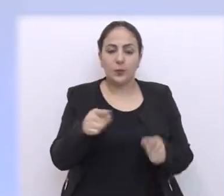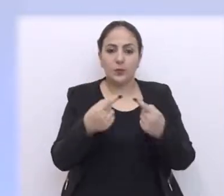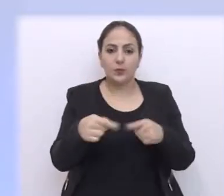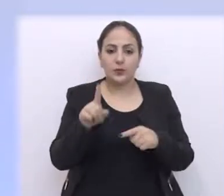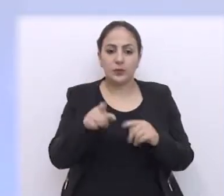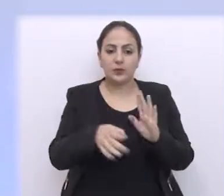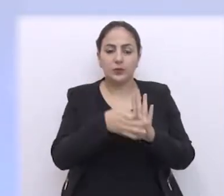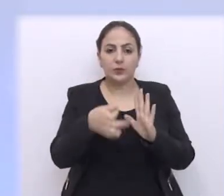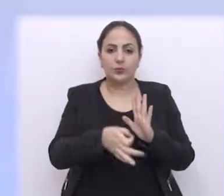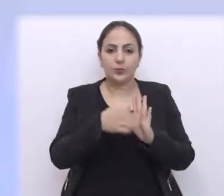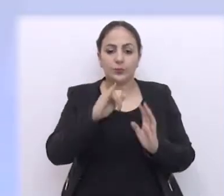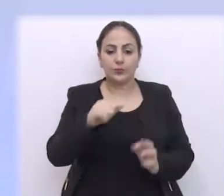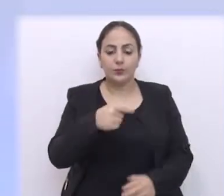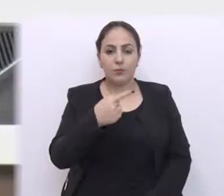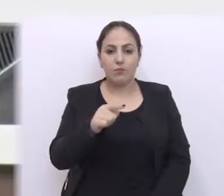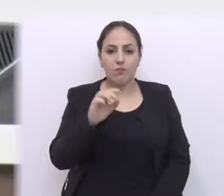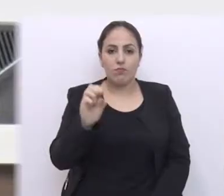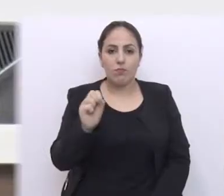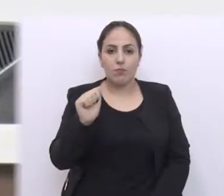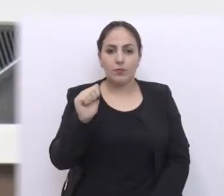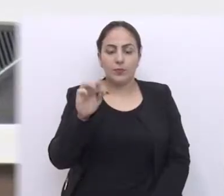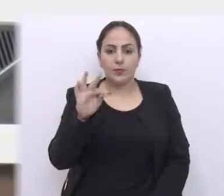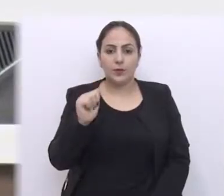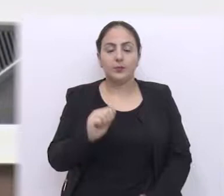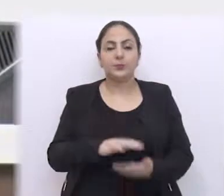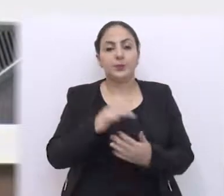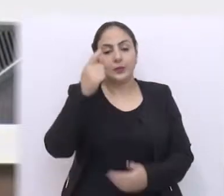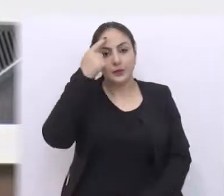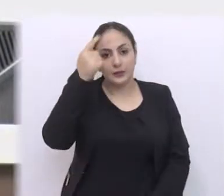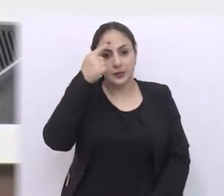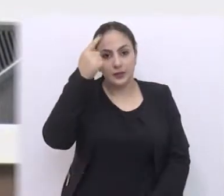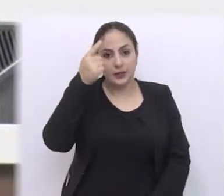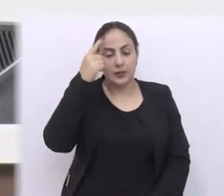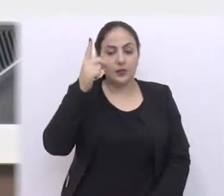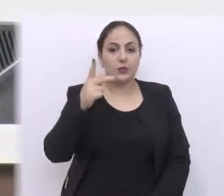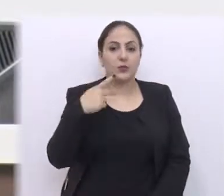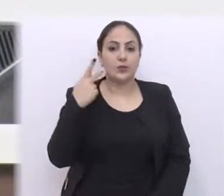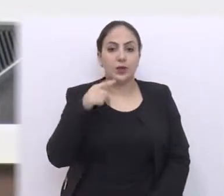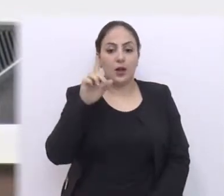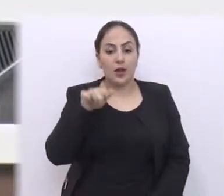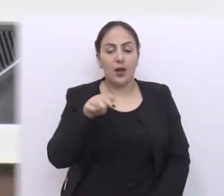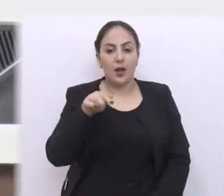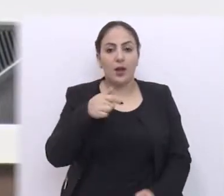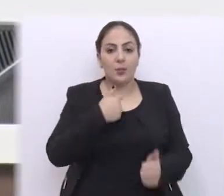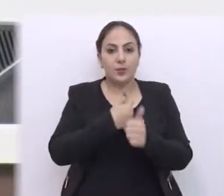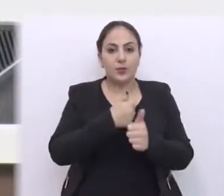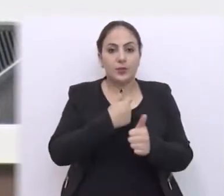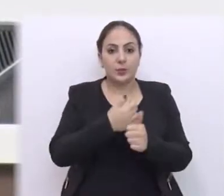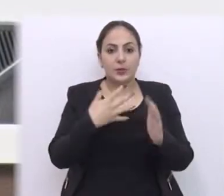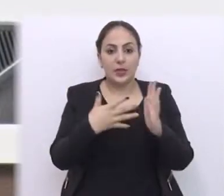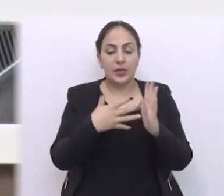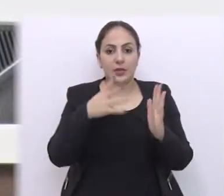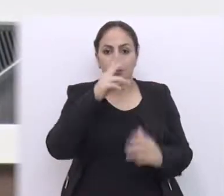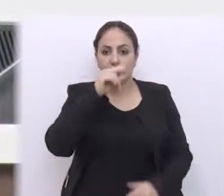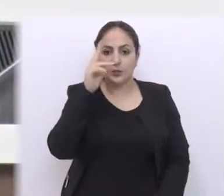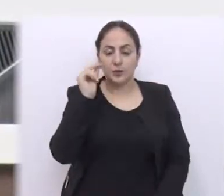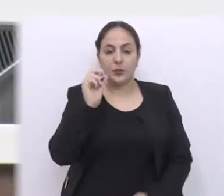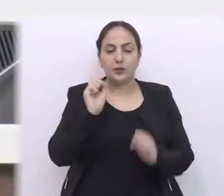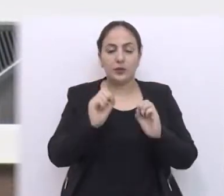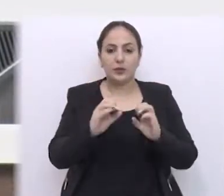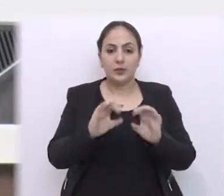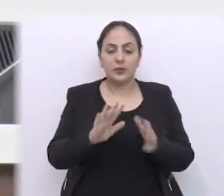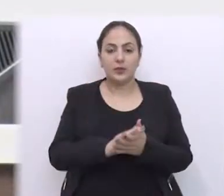sugerida por João dos Santos. A ideia do parlamentar é aproximar os estudantes da rede municipal de